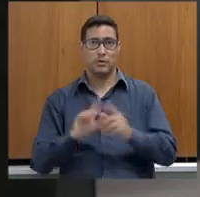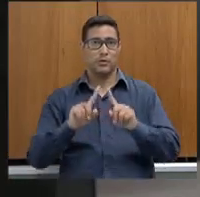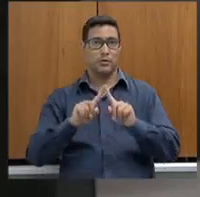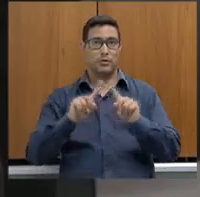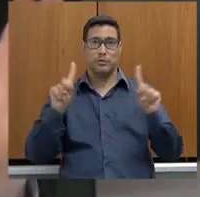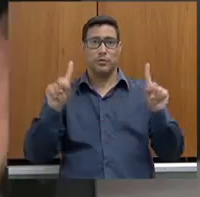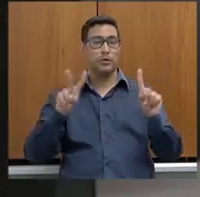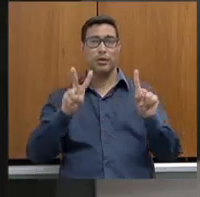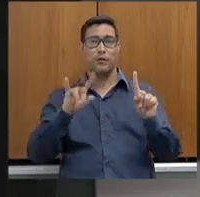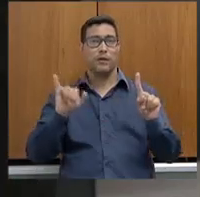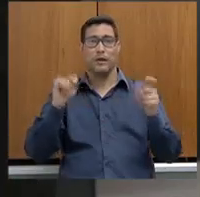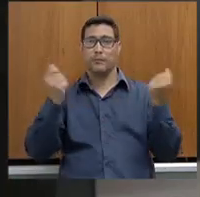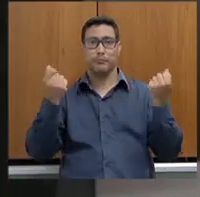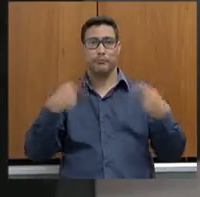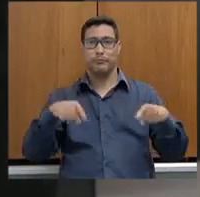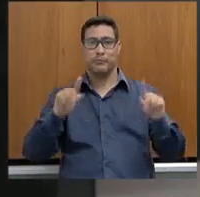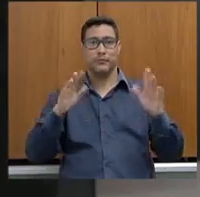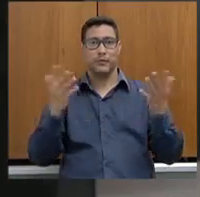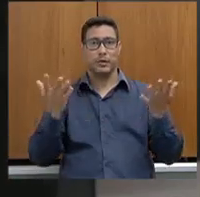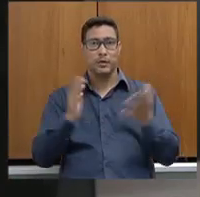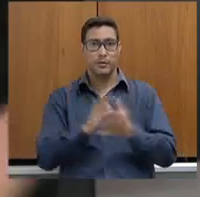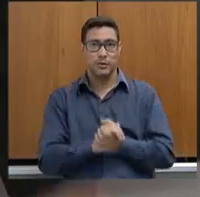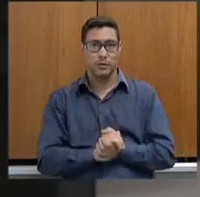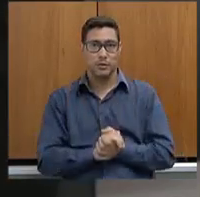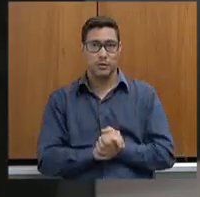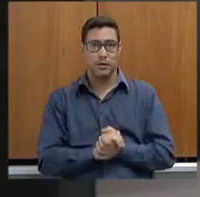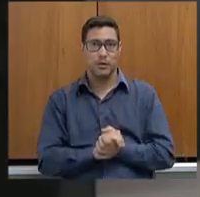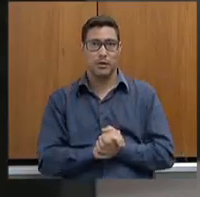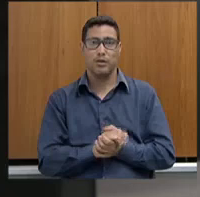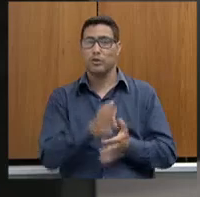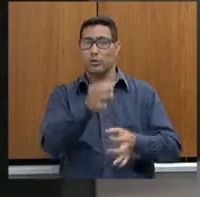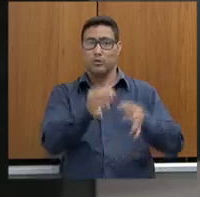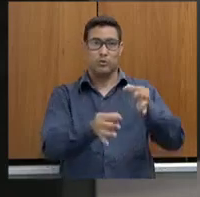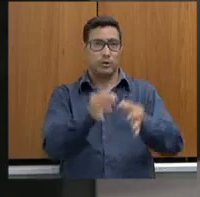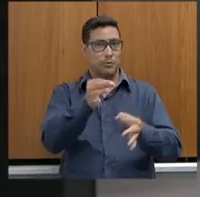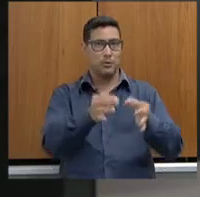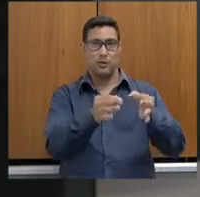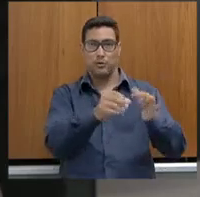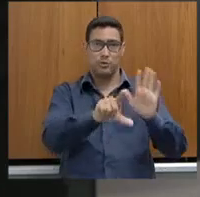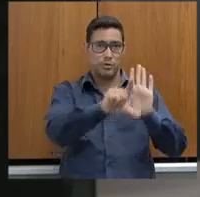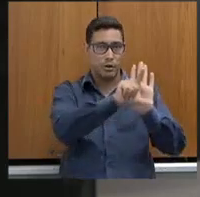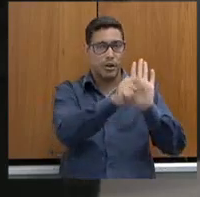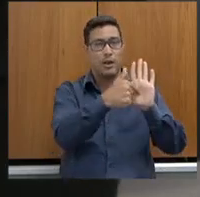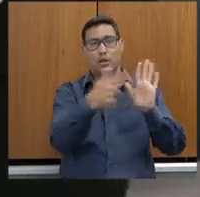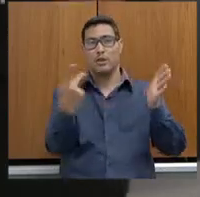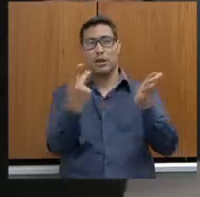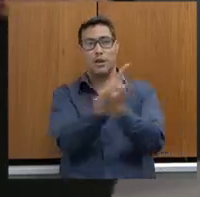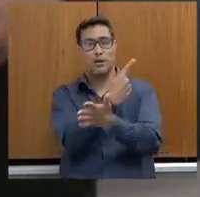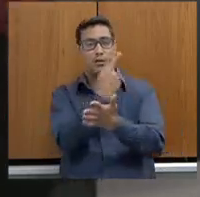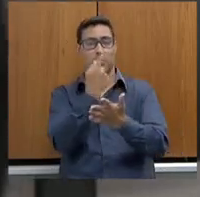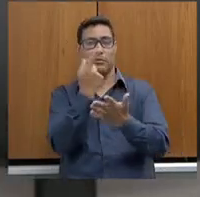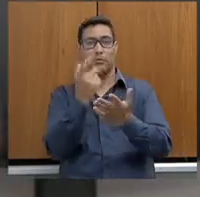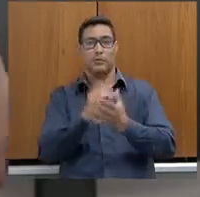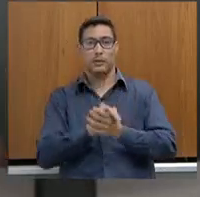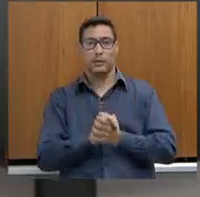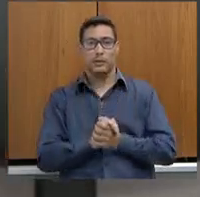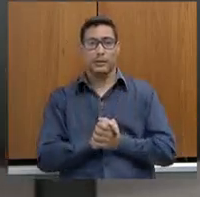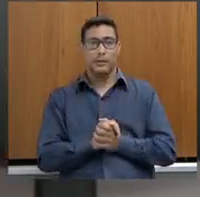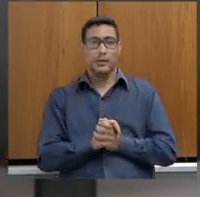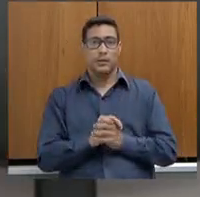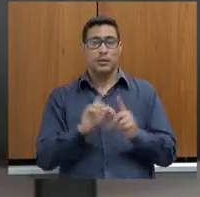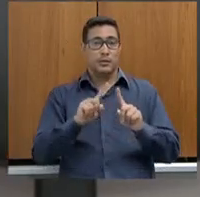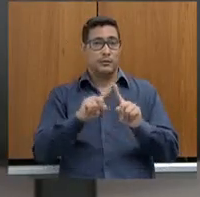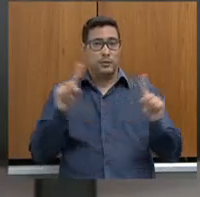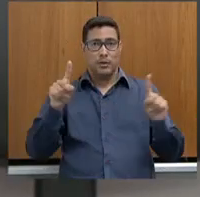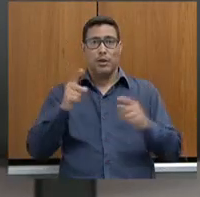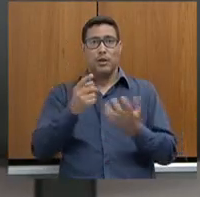não vai precisar nem de julgamento de lei, de ação direta e inconstitucionalidade. Então, eu queria que